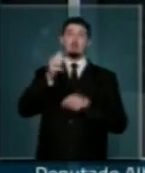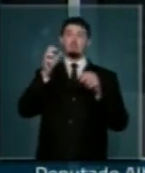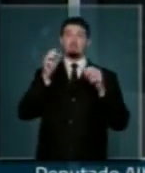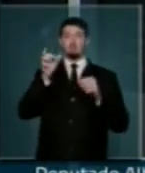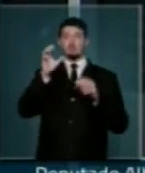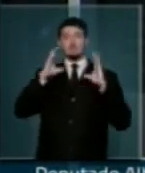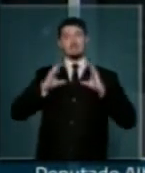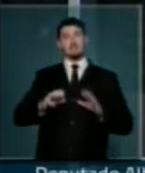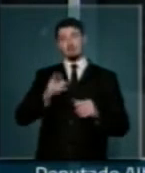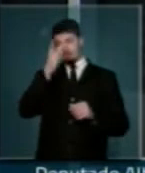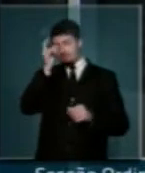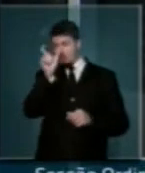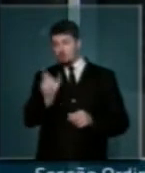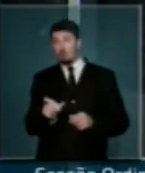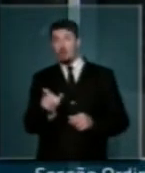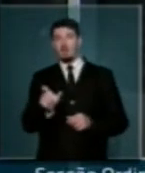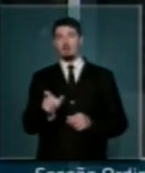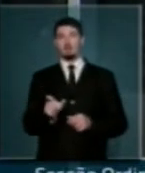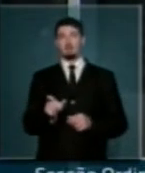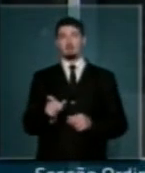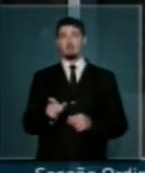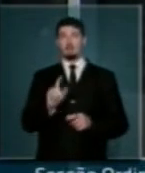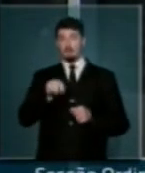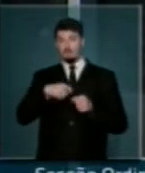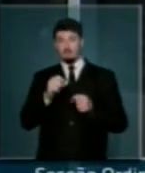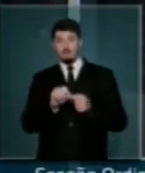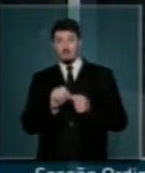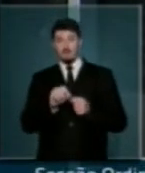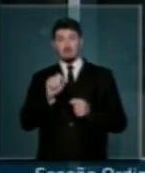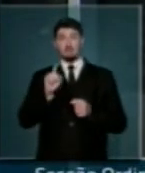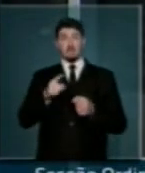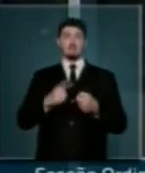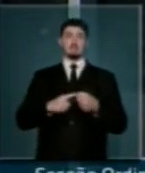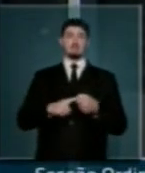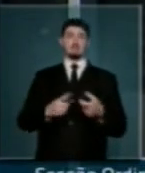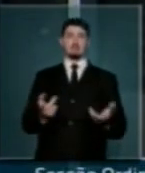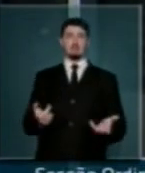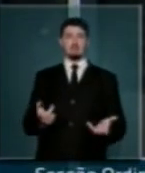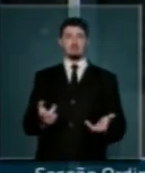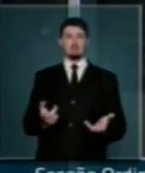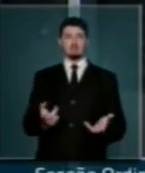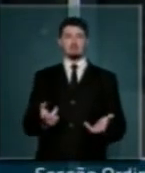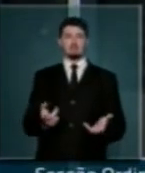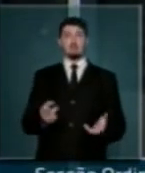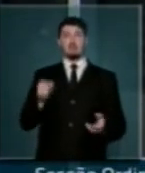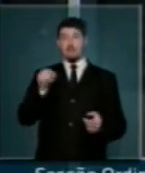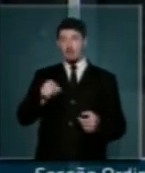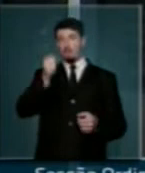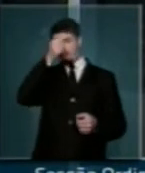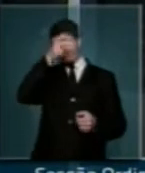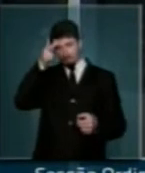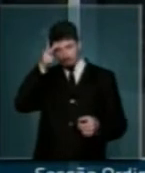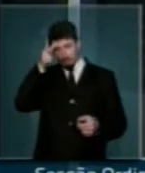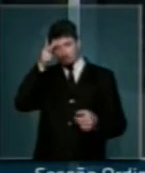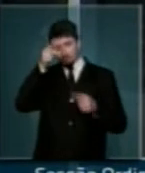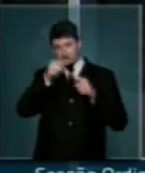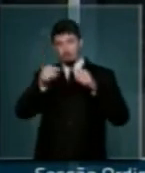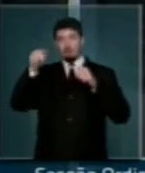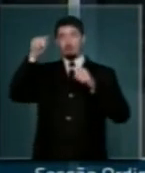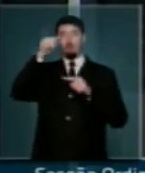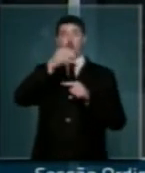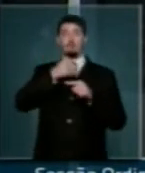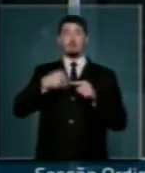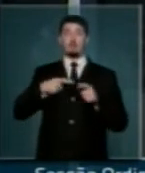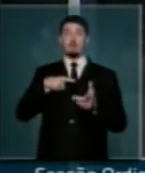dentro do estado, na verdade, que o Montoro falava, é o município, o cidadão mora no município, é lá o prefeito, é o governador de estado que tem a maior